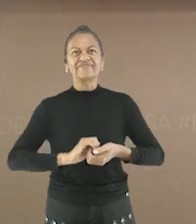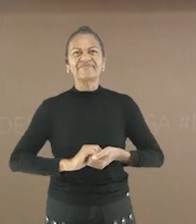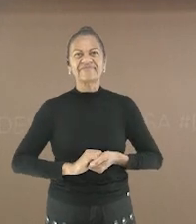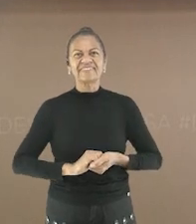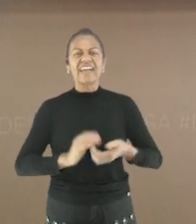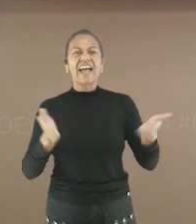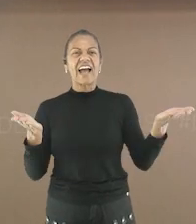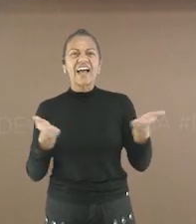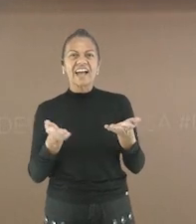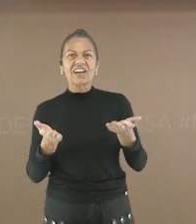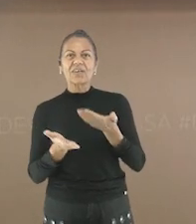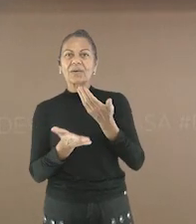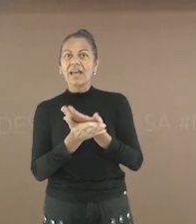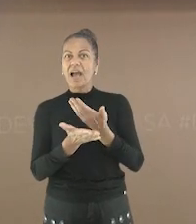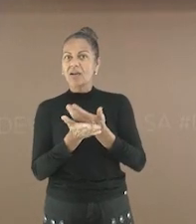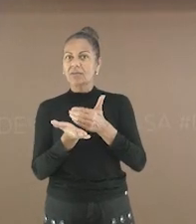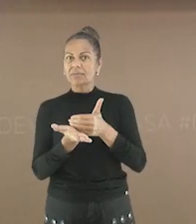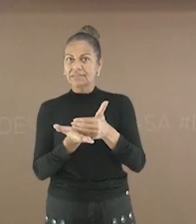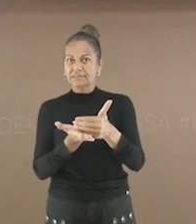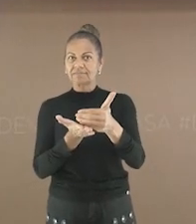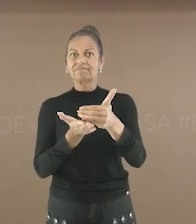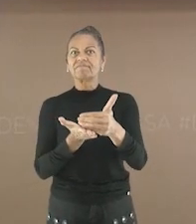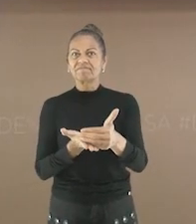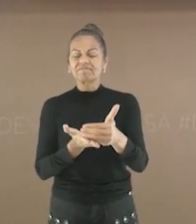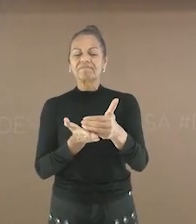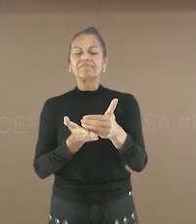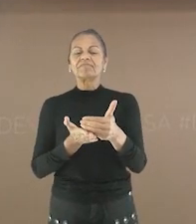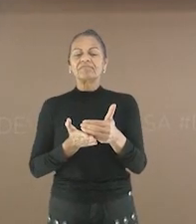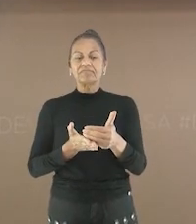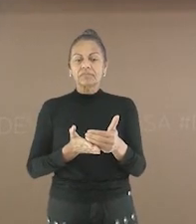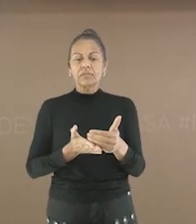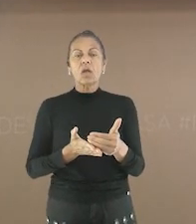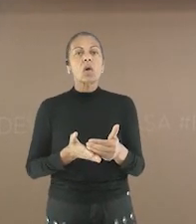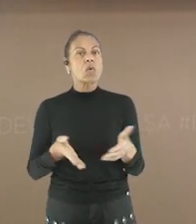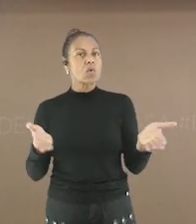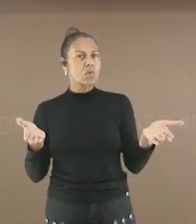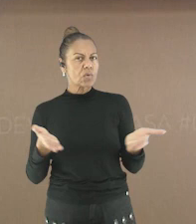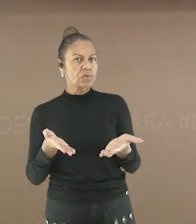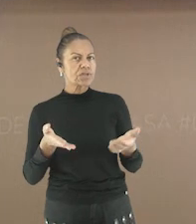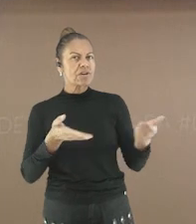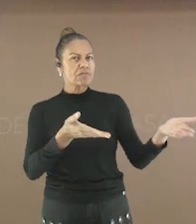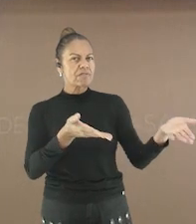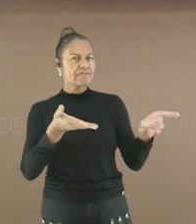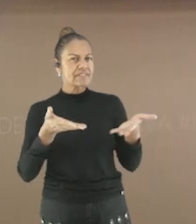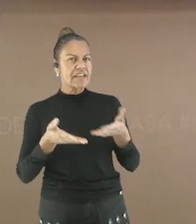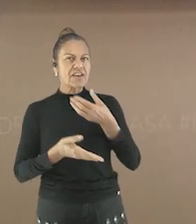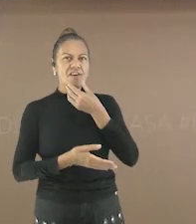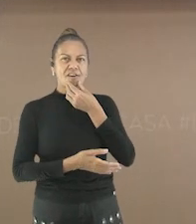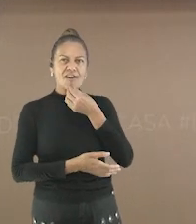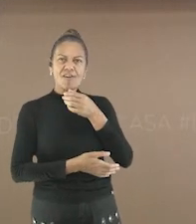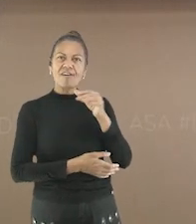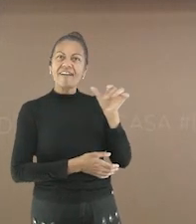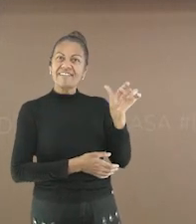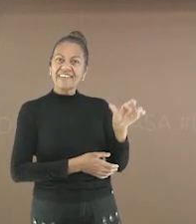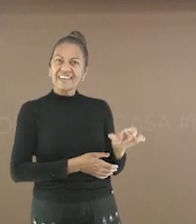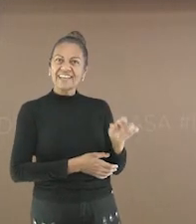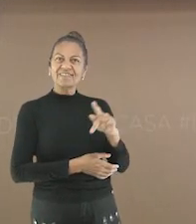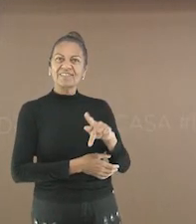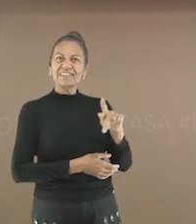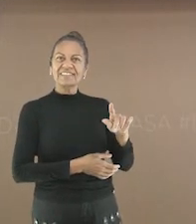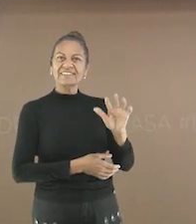vamos para a nossa aula. Para começar a nossa aula de hoje, eu convidei o professor